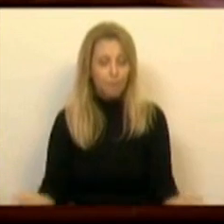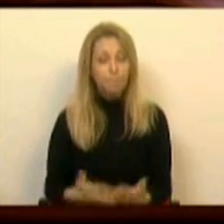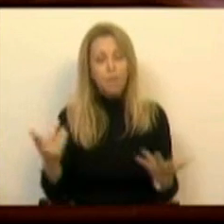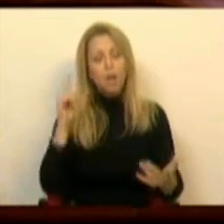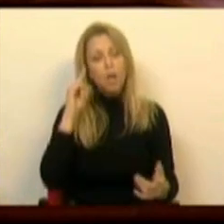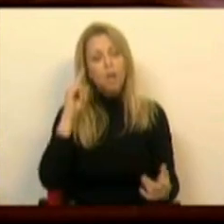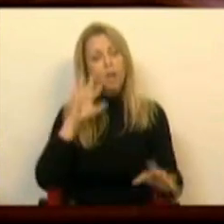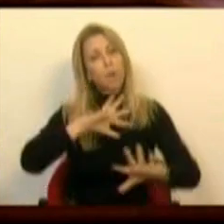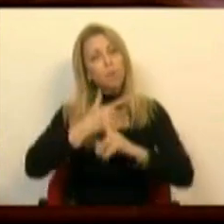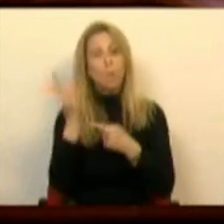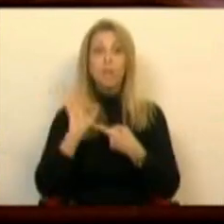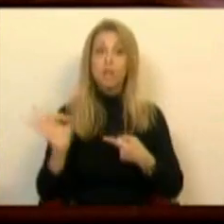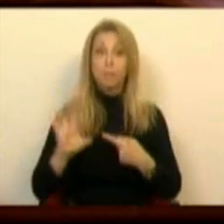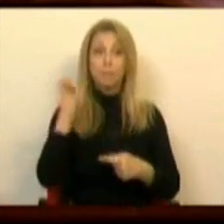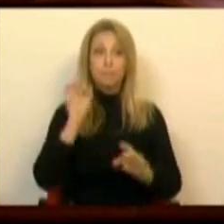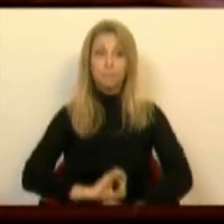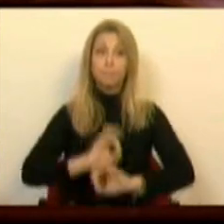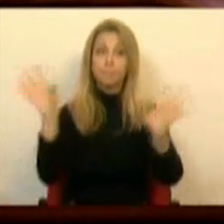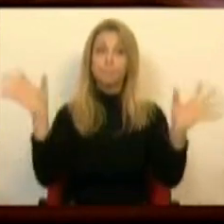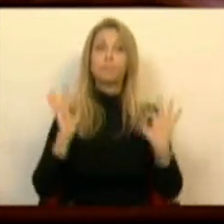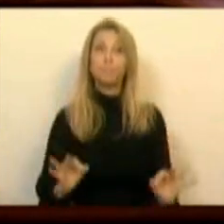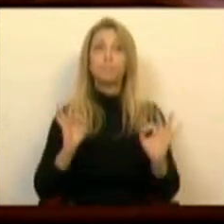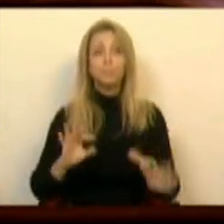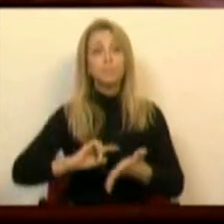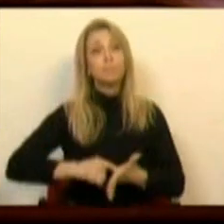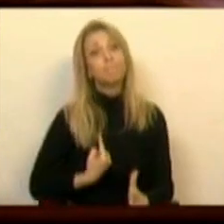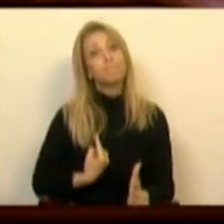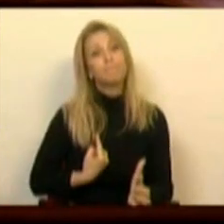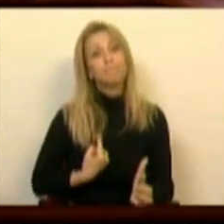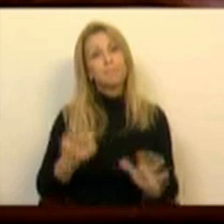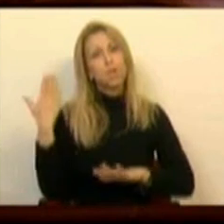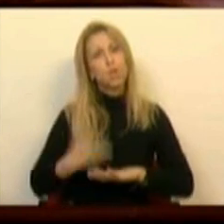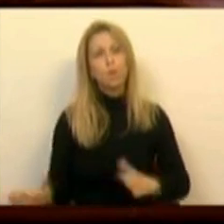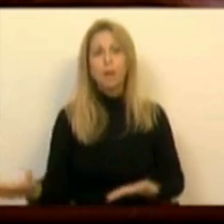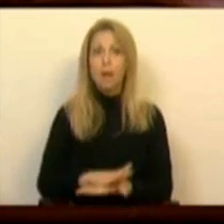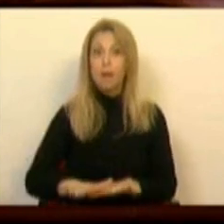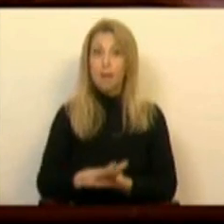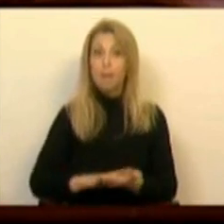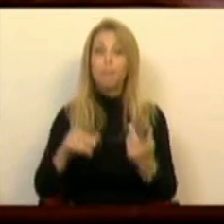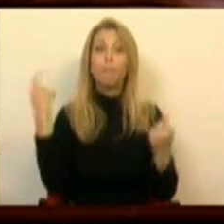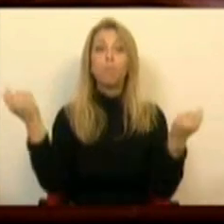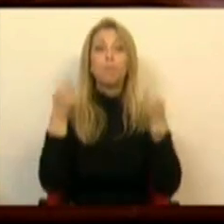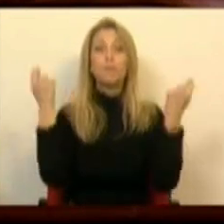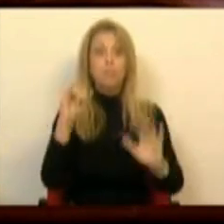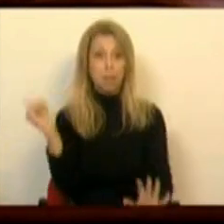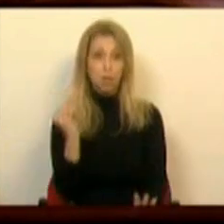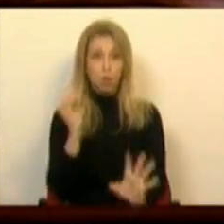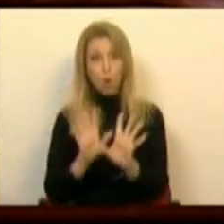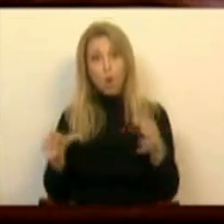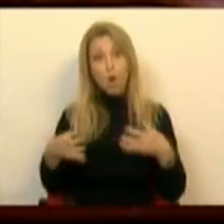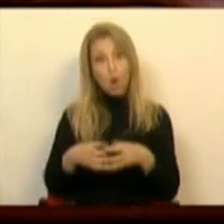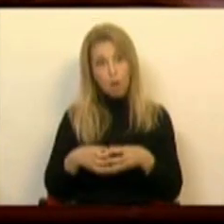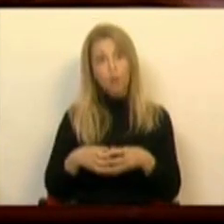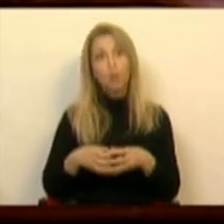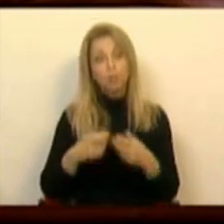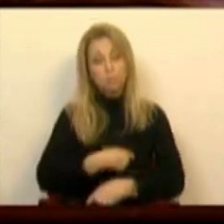importa esclarecer está relacionado com a absoluta necessidade de não excluir da publicidade institucional os órgãos que são